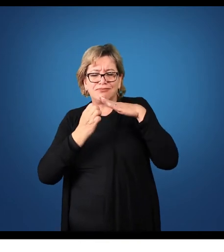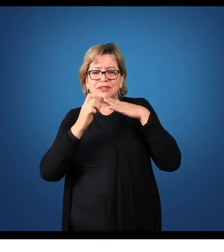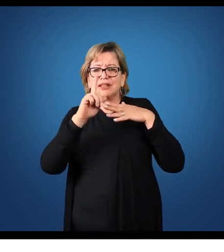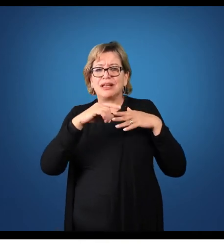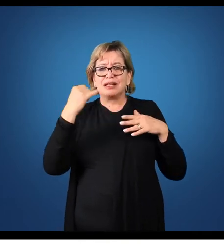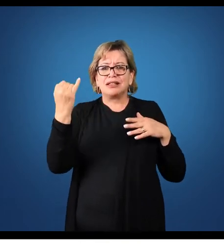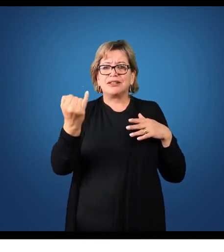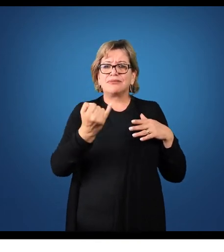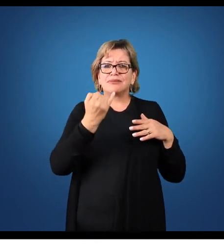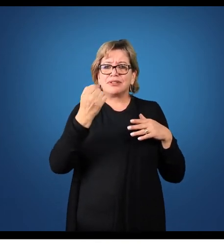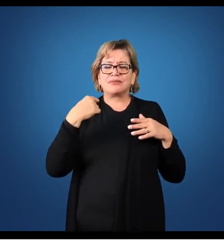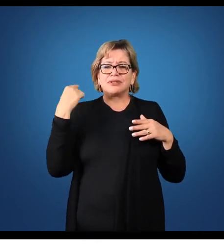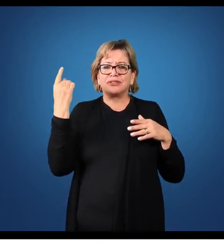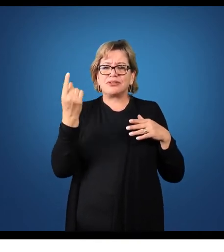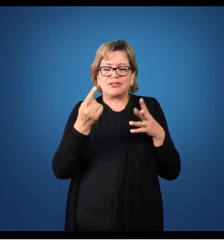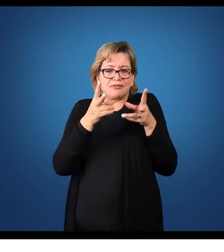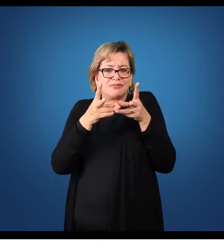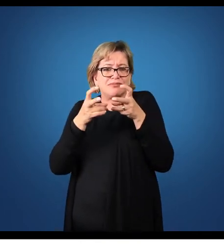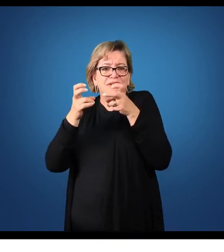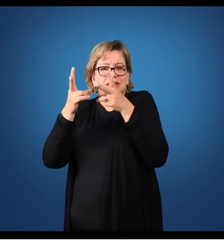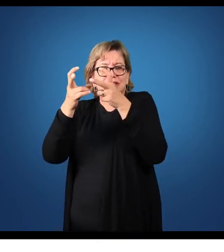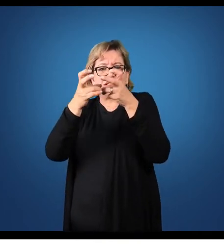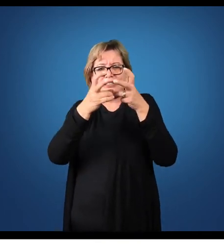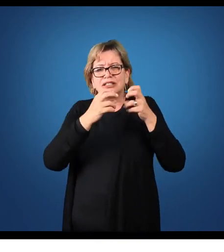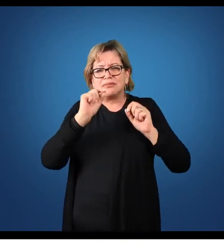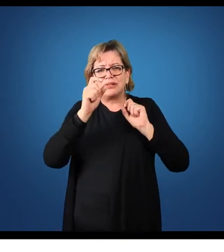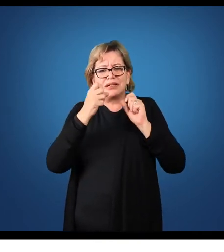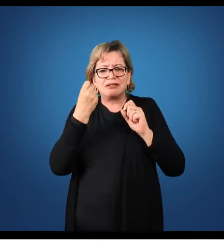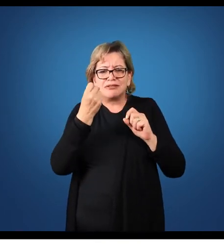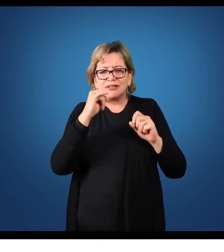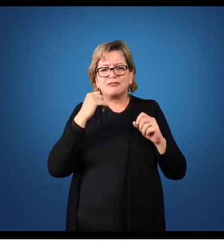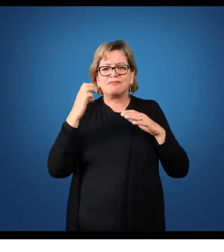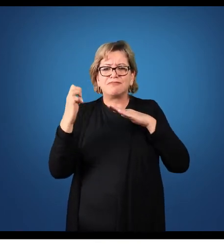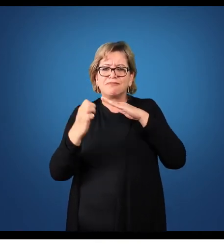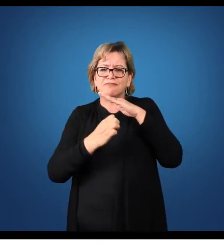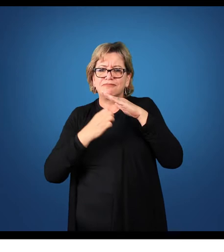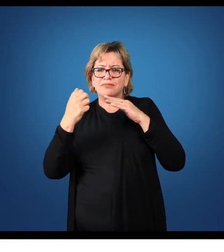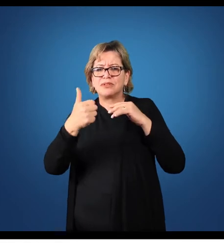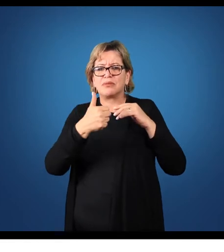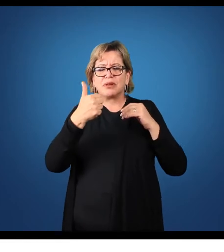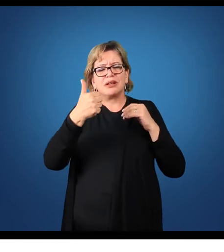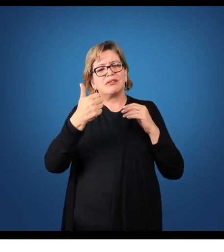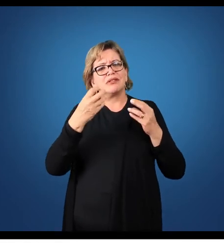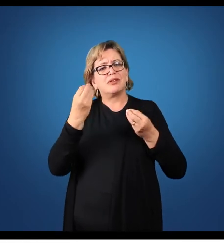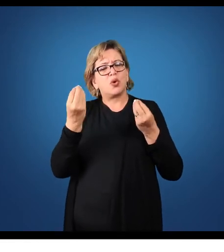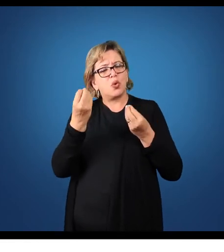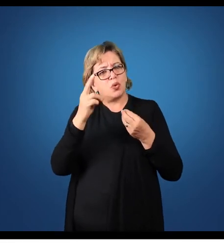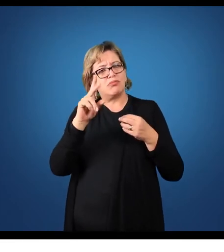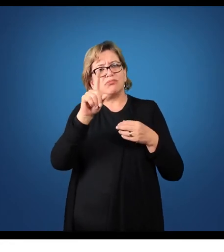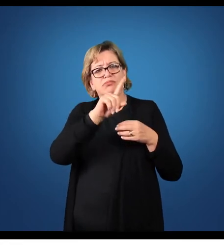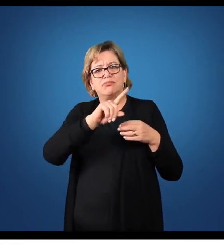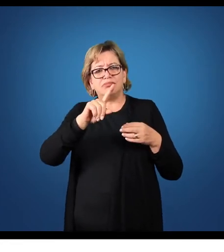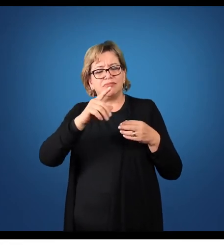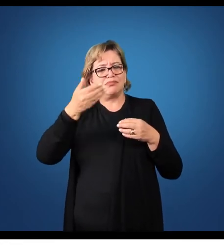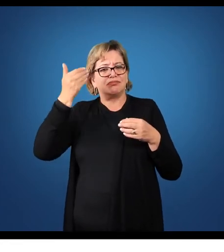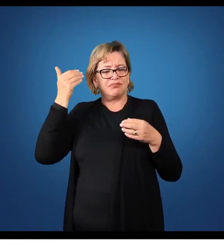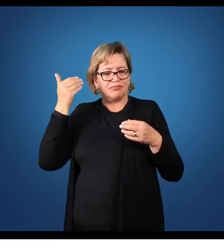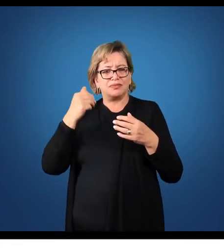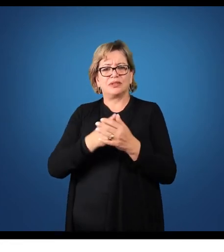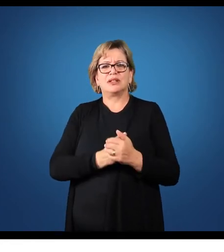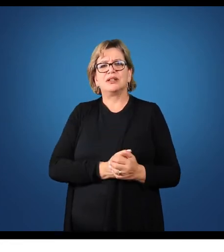saber, nesse aspecto, se ela está melhorando ou não em relação ao que estava no passado.